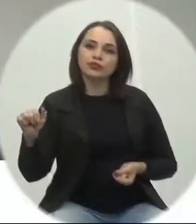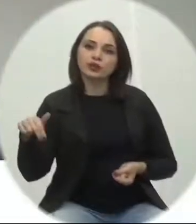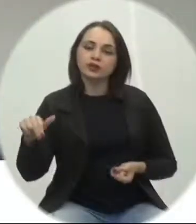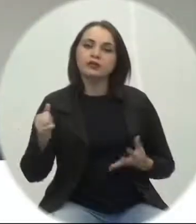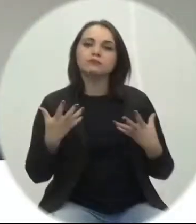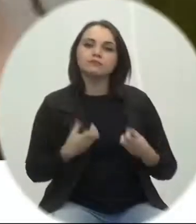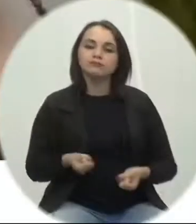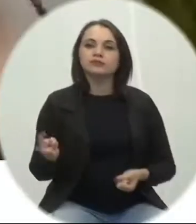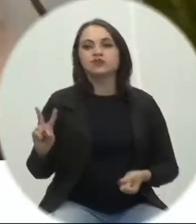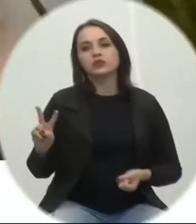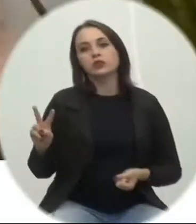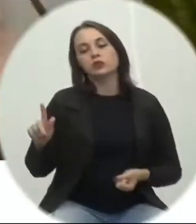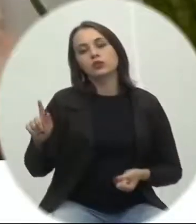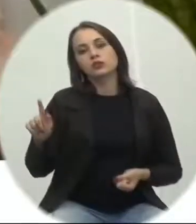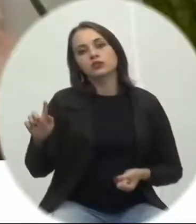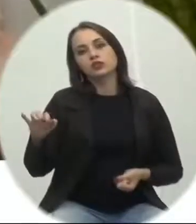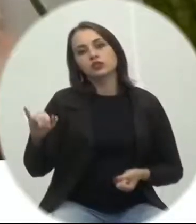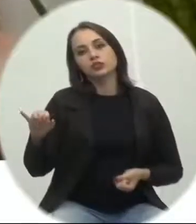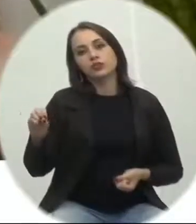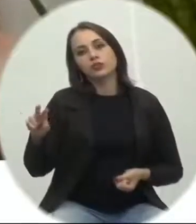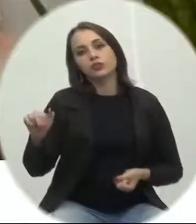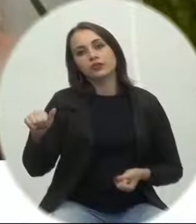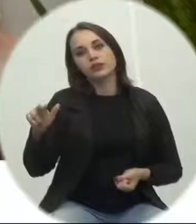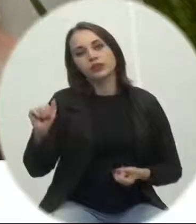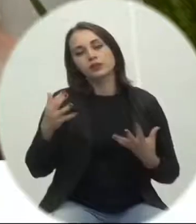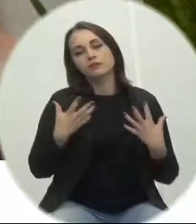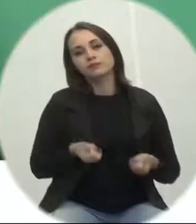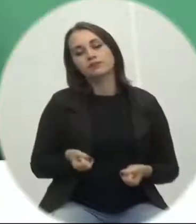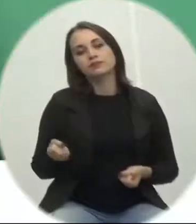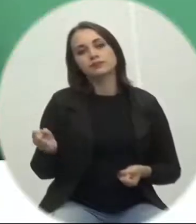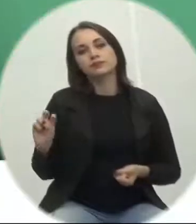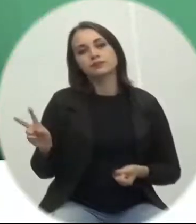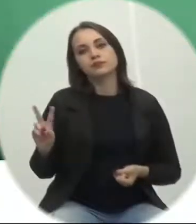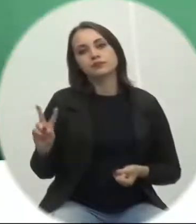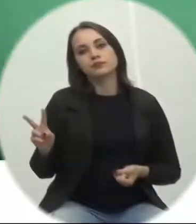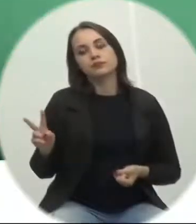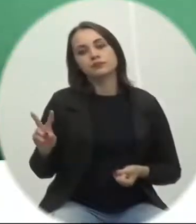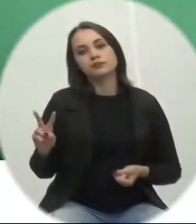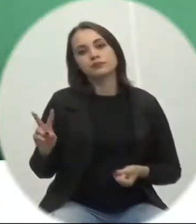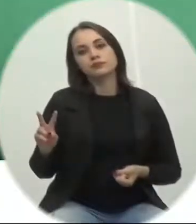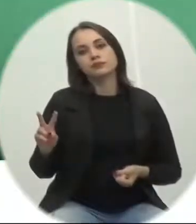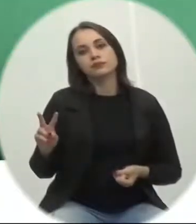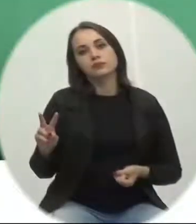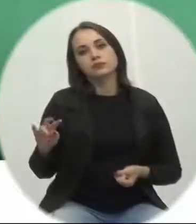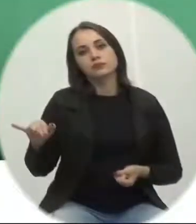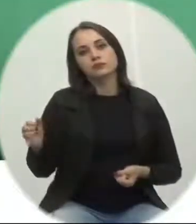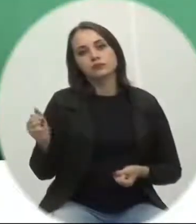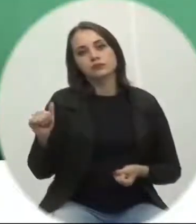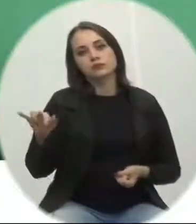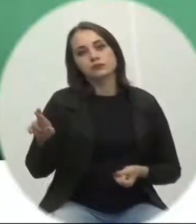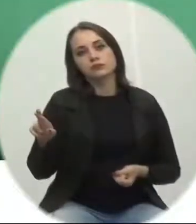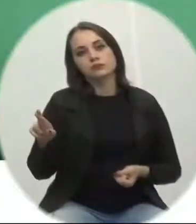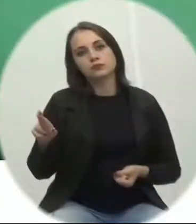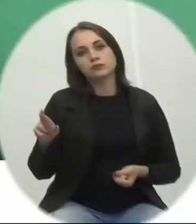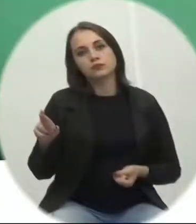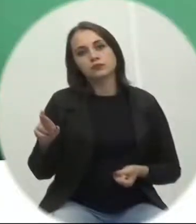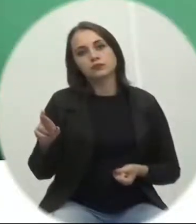Favorável. A favor, vereadora Giovana Mondardo. A favor. A favor, vereador Jair Alexandre.